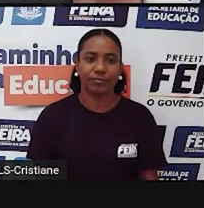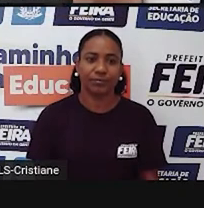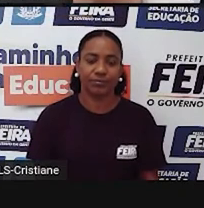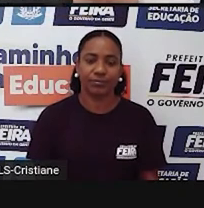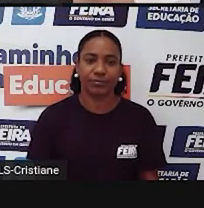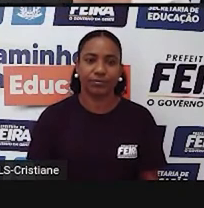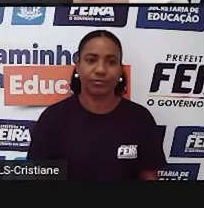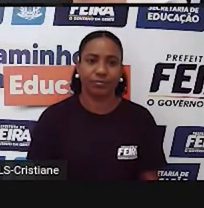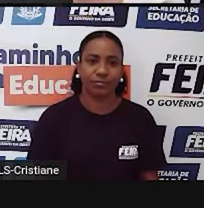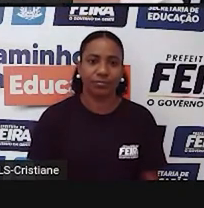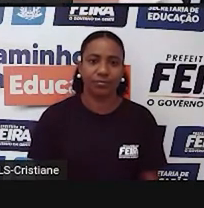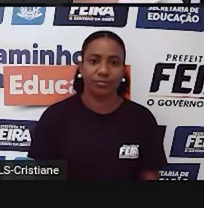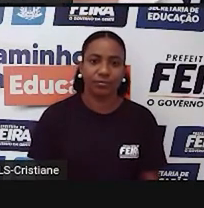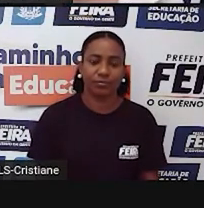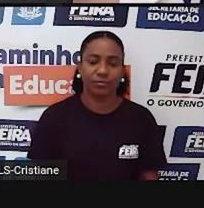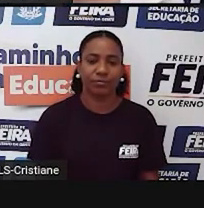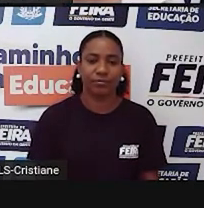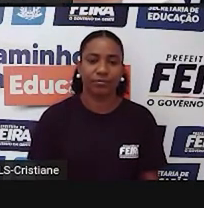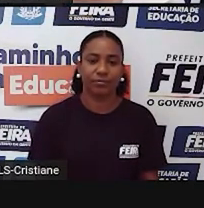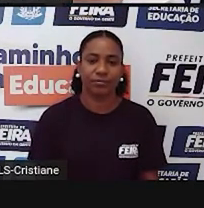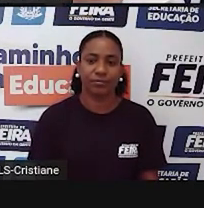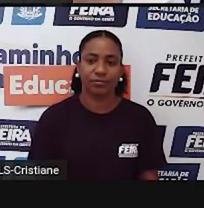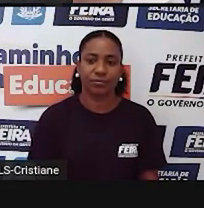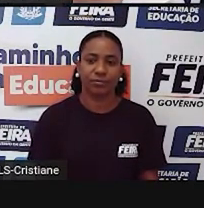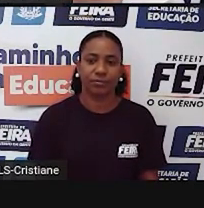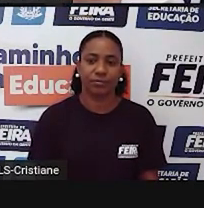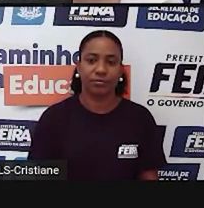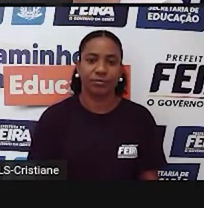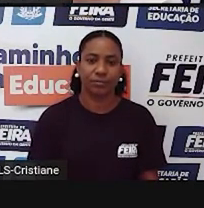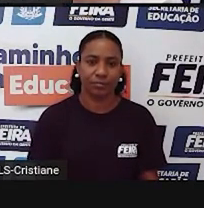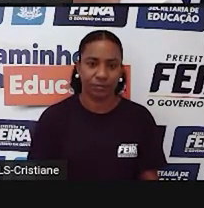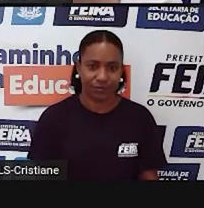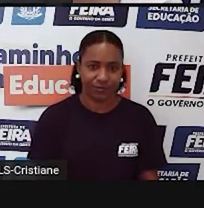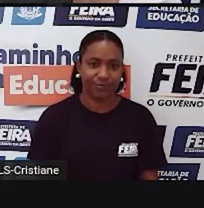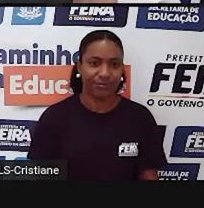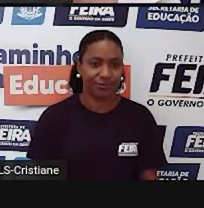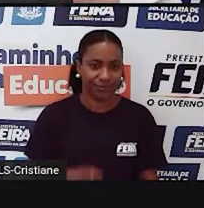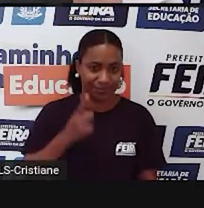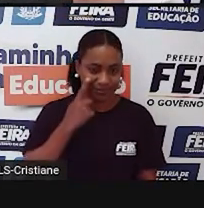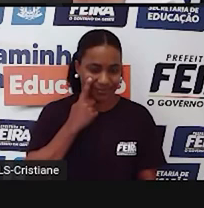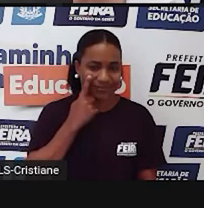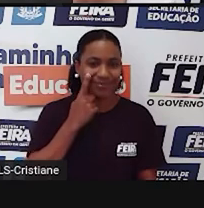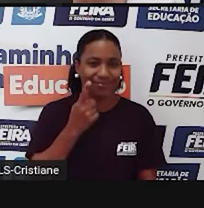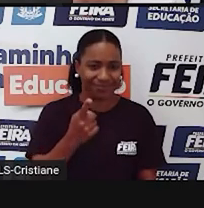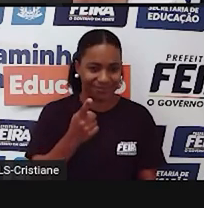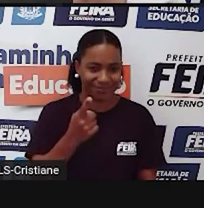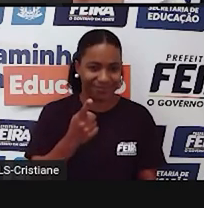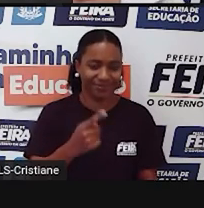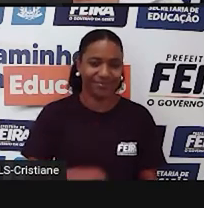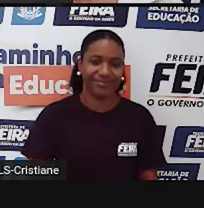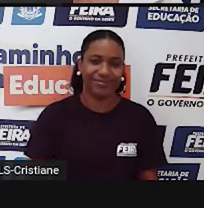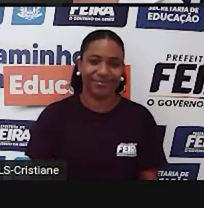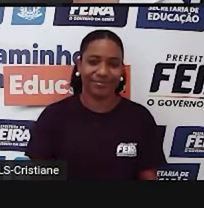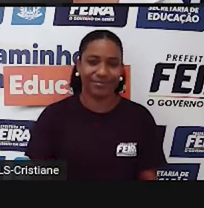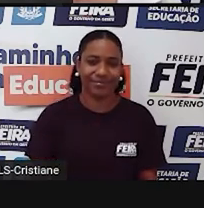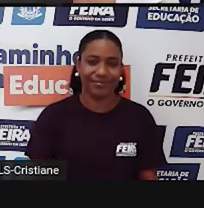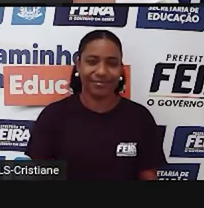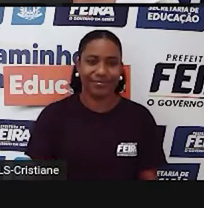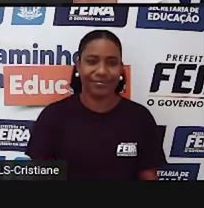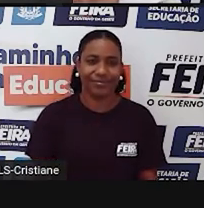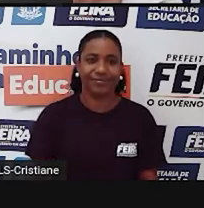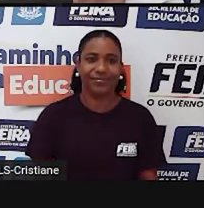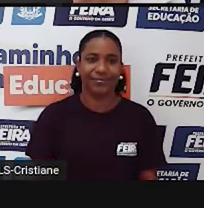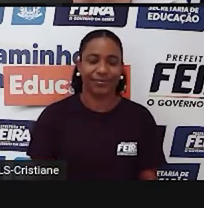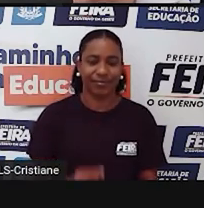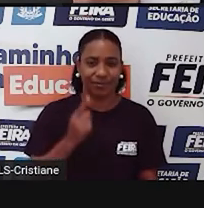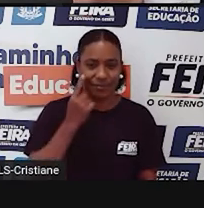Um. Então, lembre-se que essas atividades interativas que nós realizamos